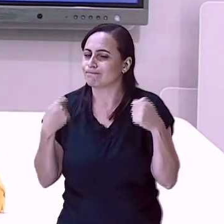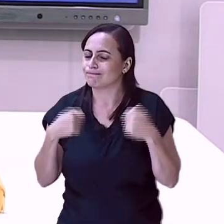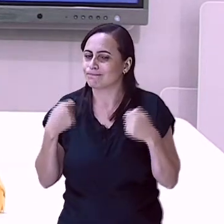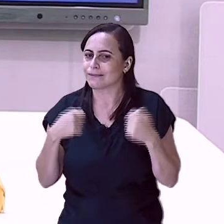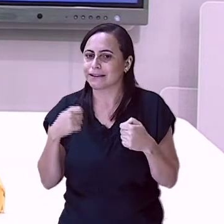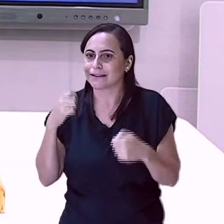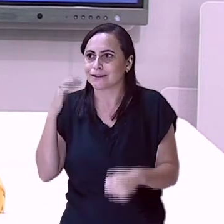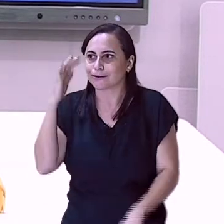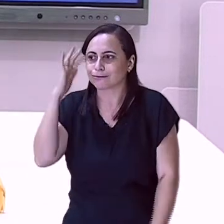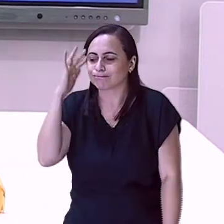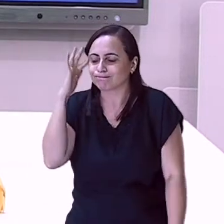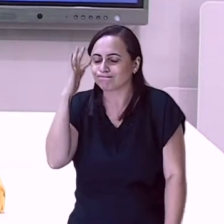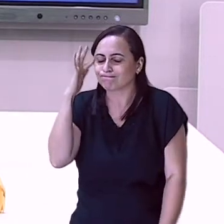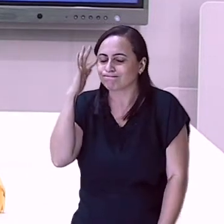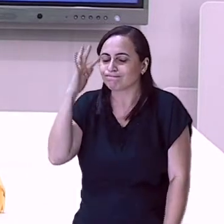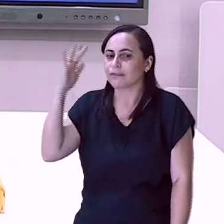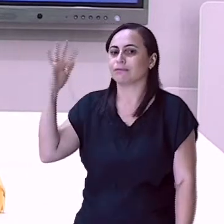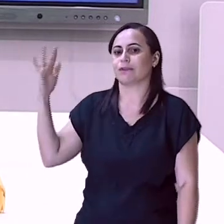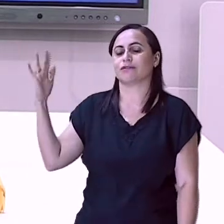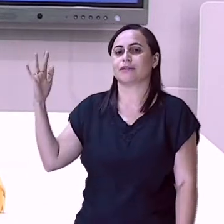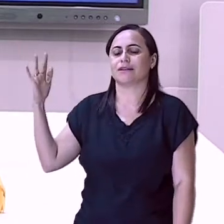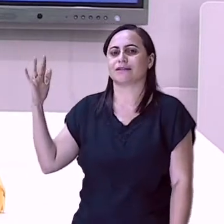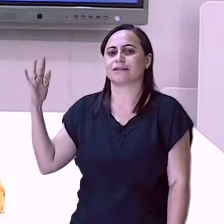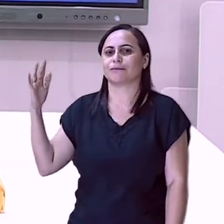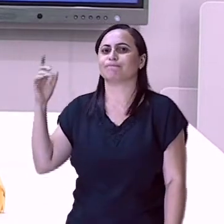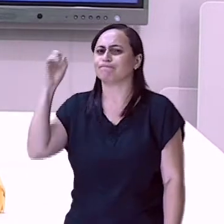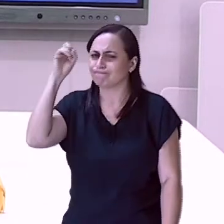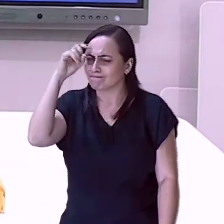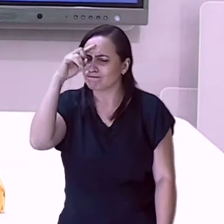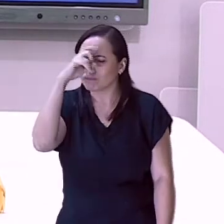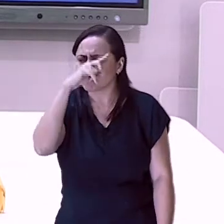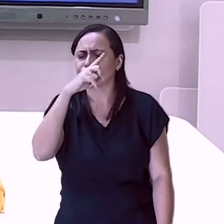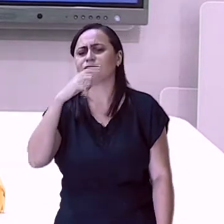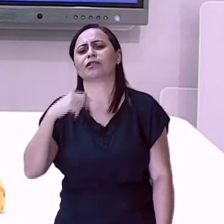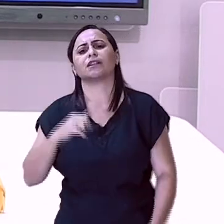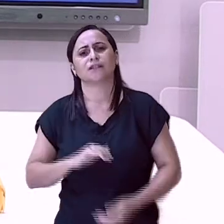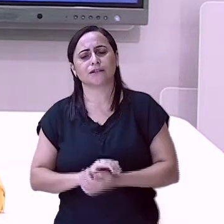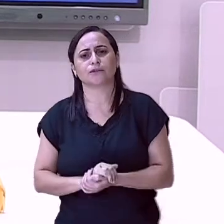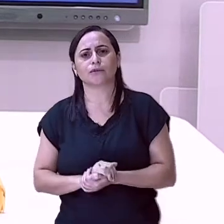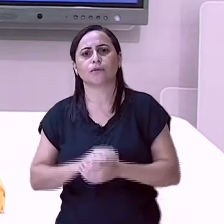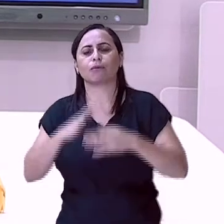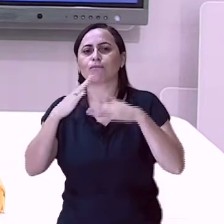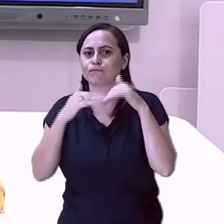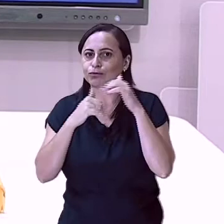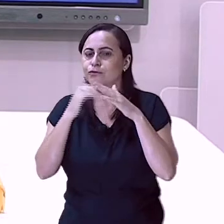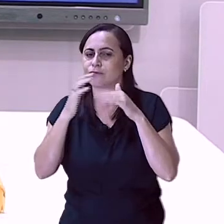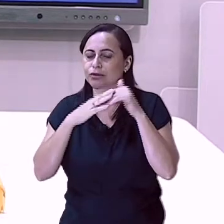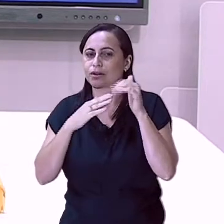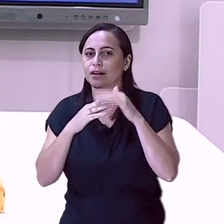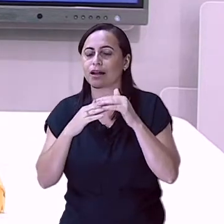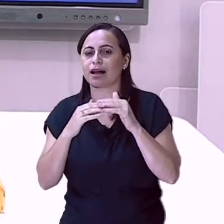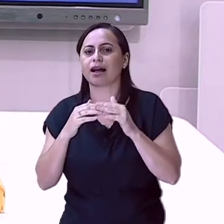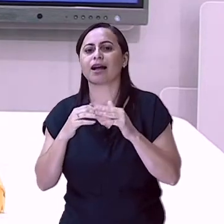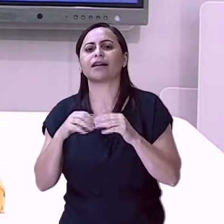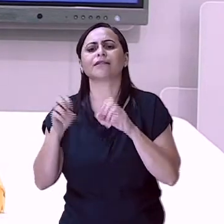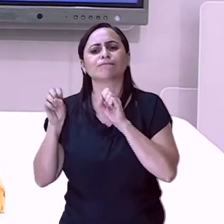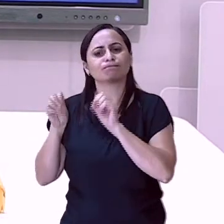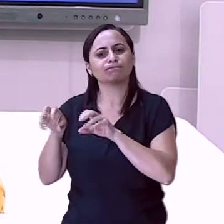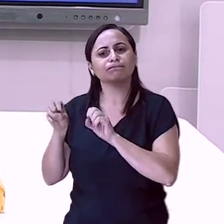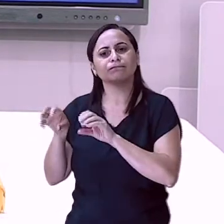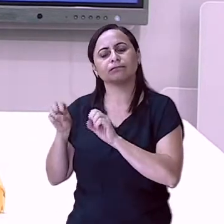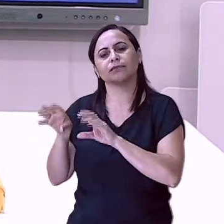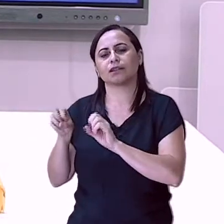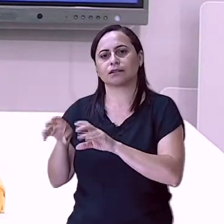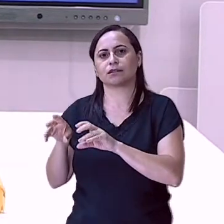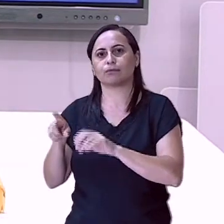nossa, muitos desafios. São os profissionais da educação. Nós, professores.